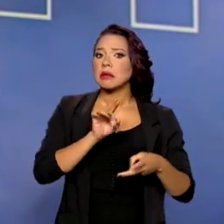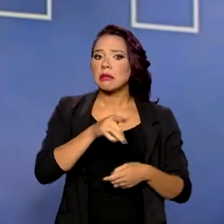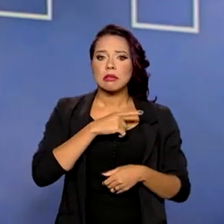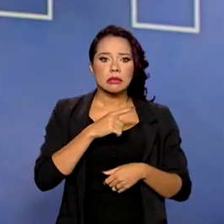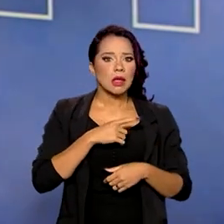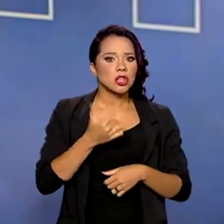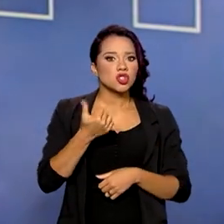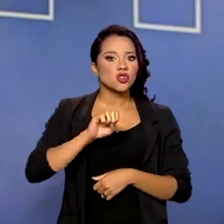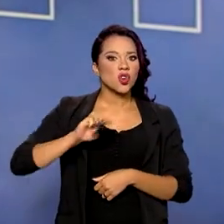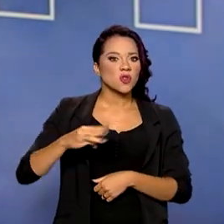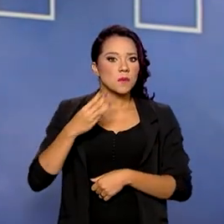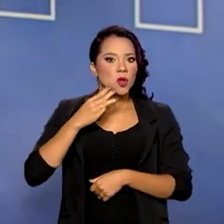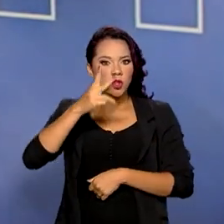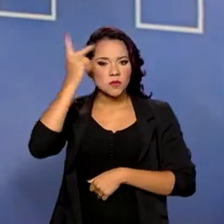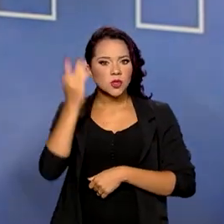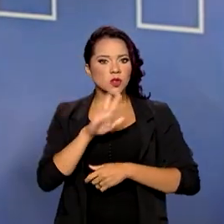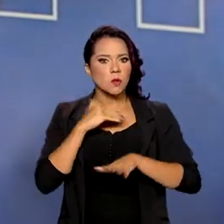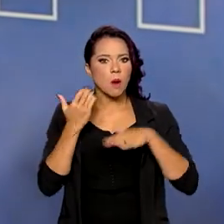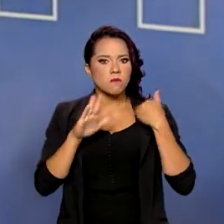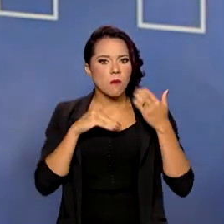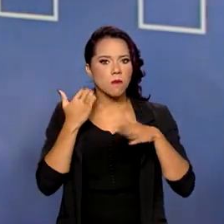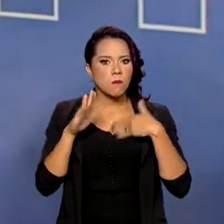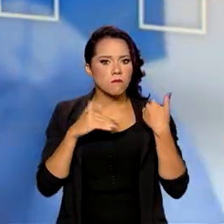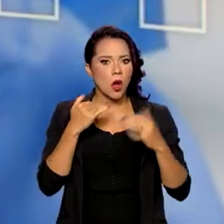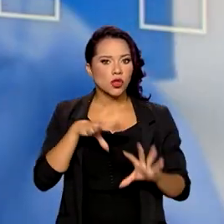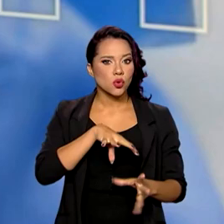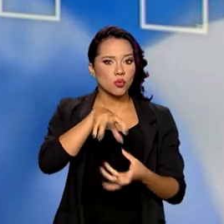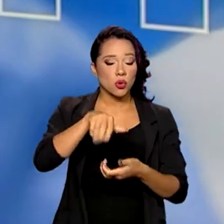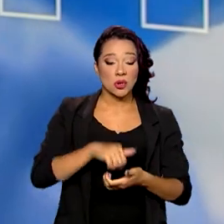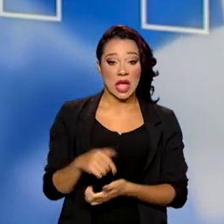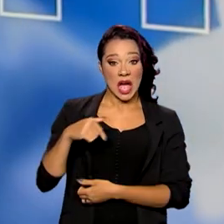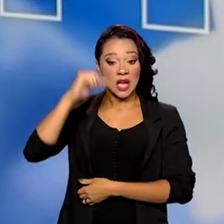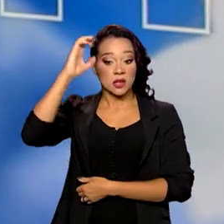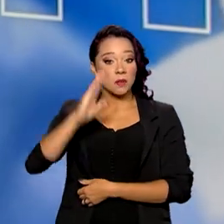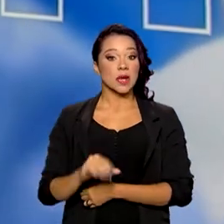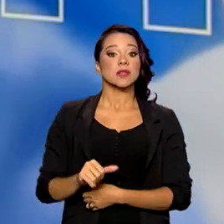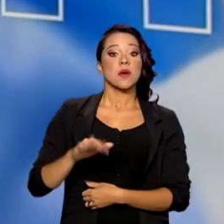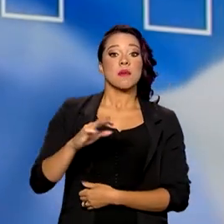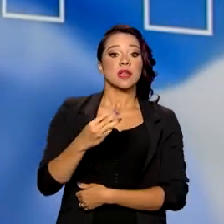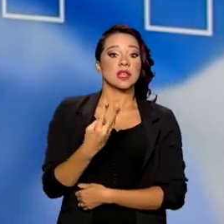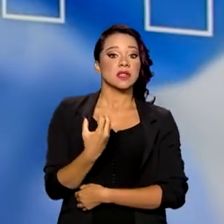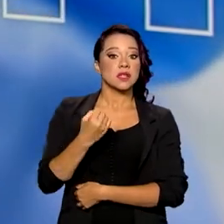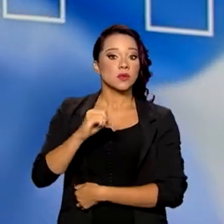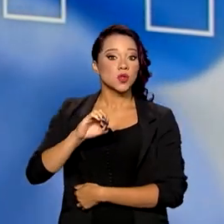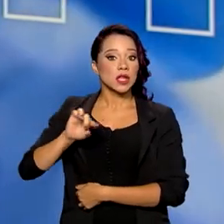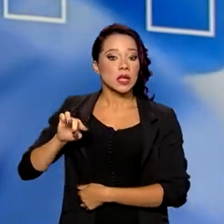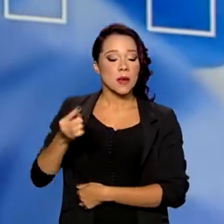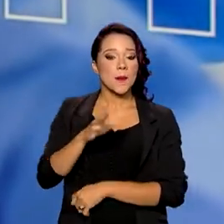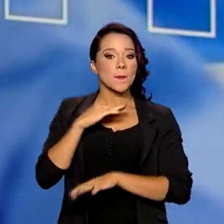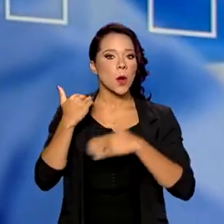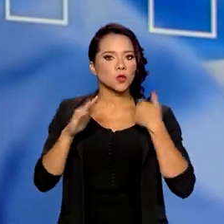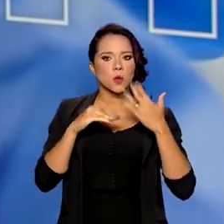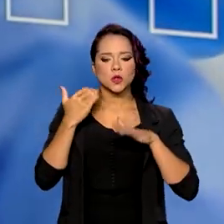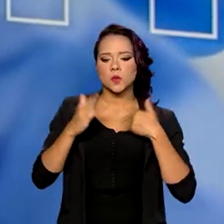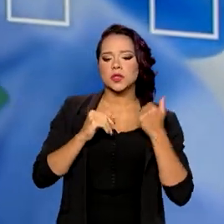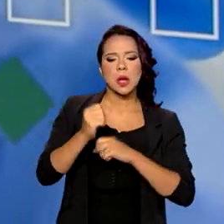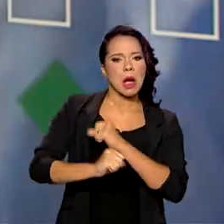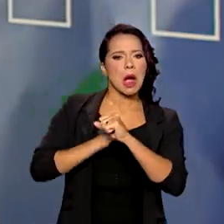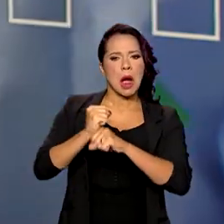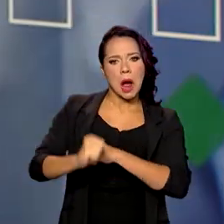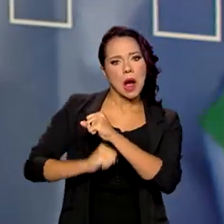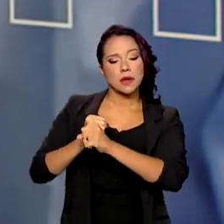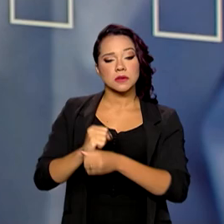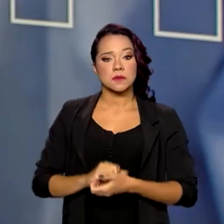por 18 milhões de óbitos no mundo e aqui no Brasil, mais de 380 mil óbitos por todos os anos.